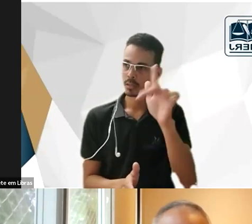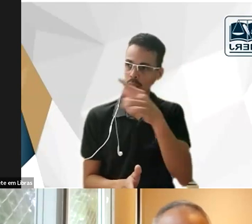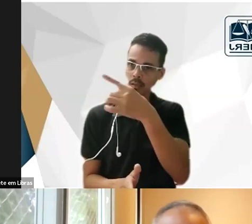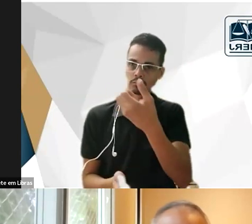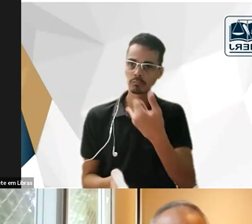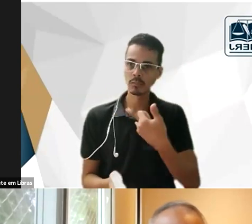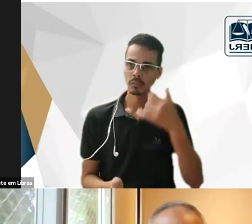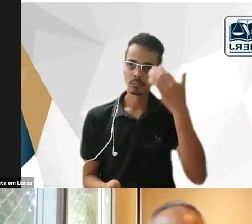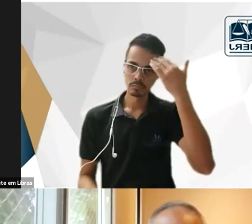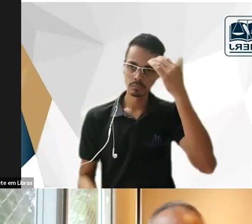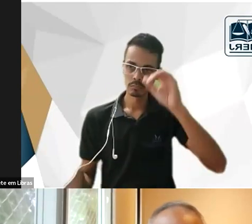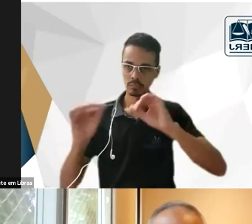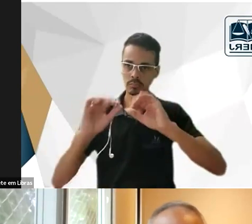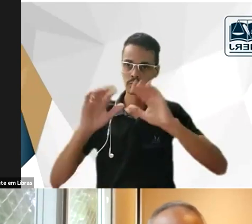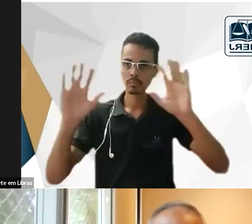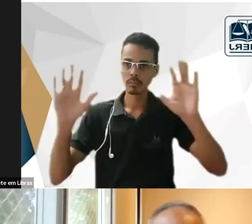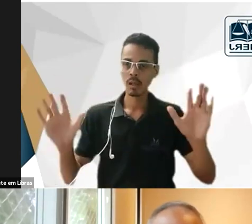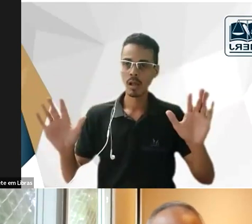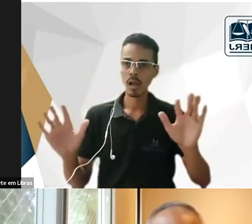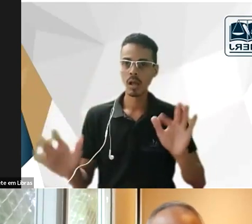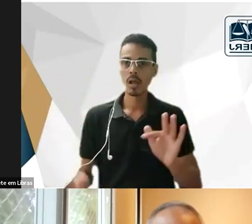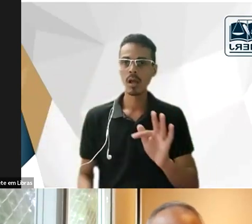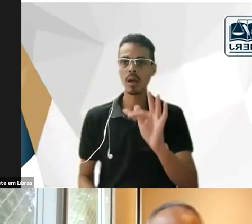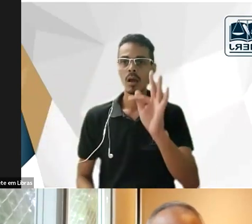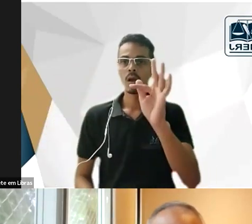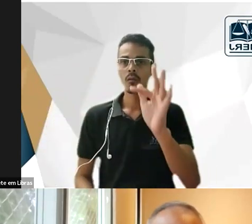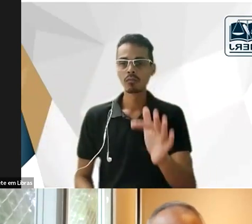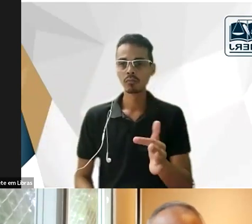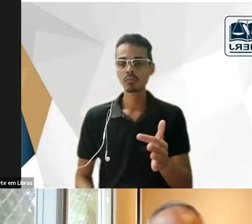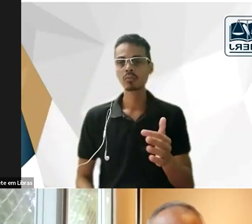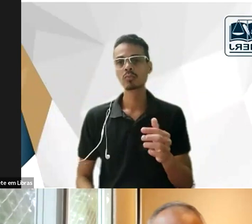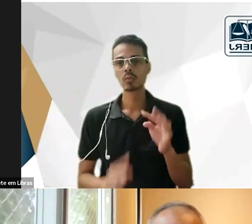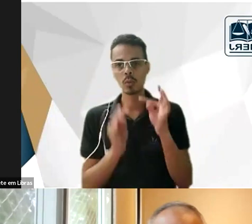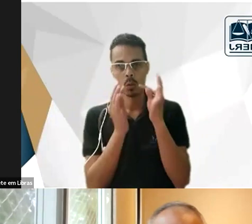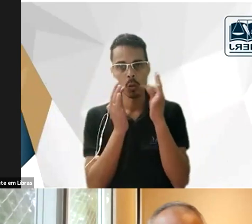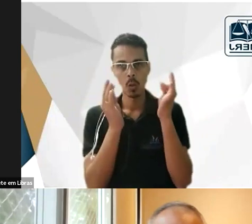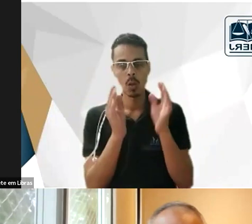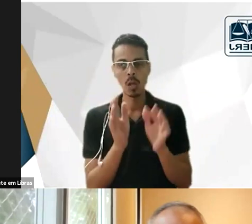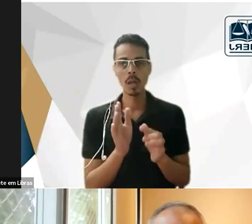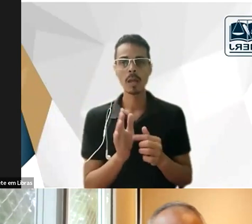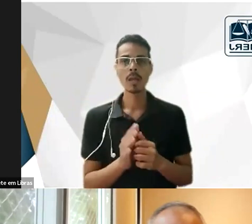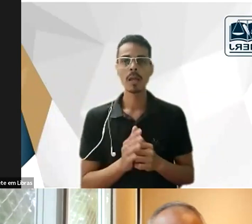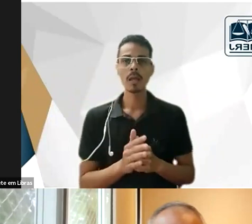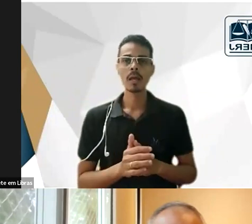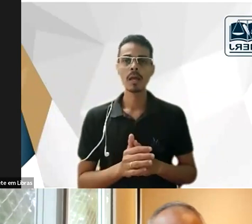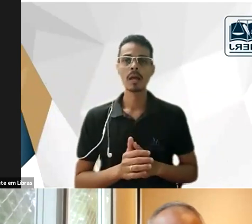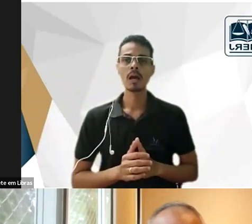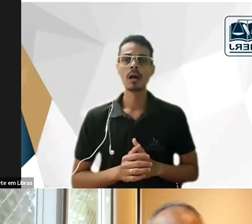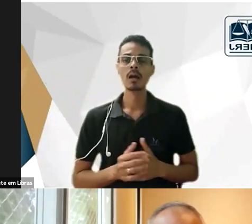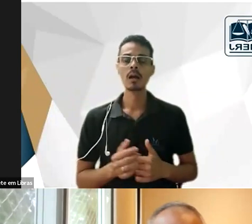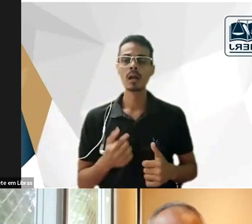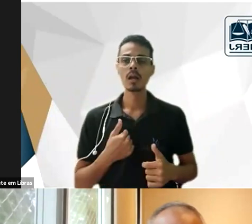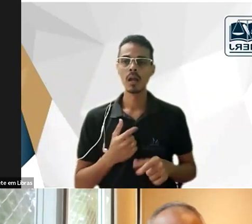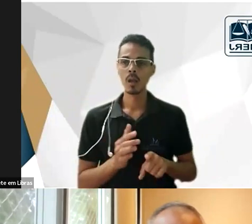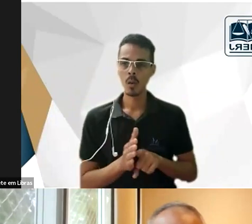do futuro da aluna do Tobias Barreto que aparece nos debates na Assembleia Provincial que eu analiso